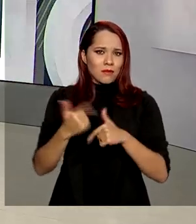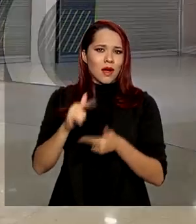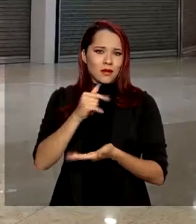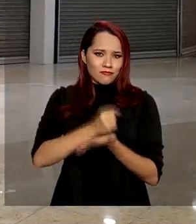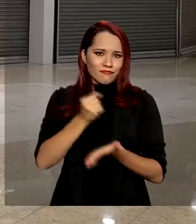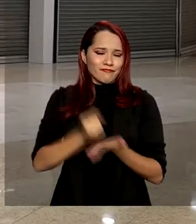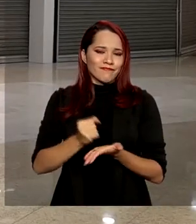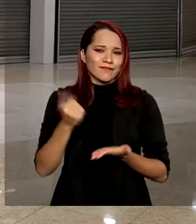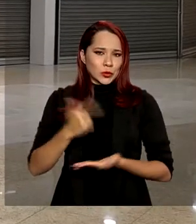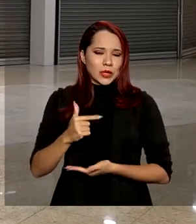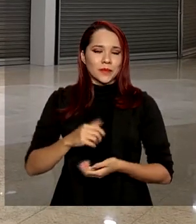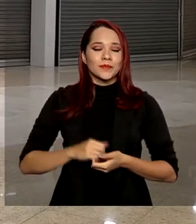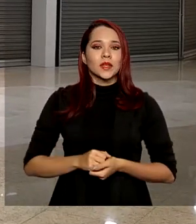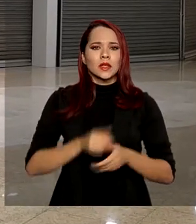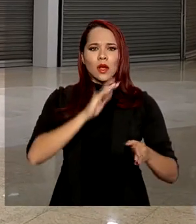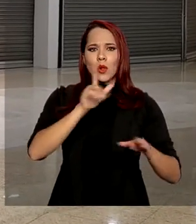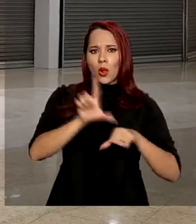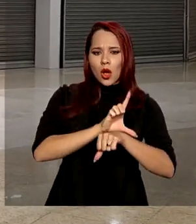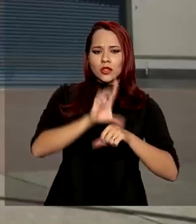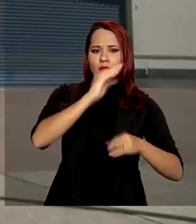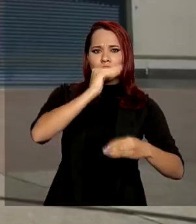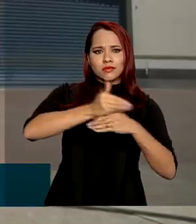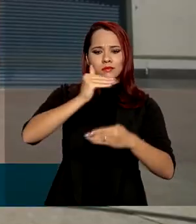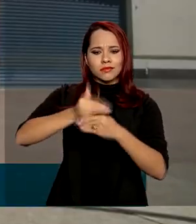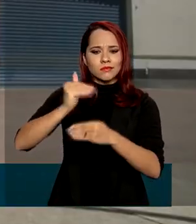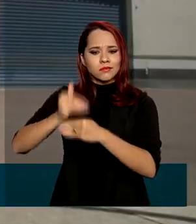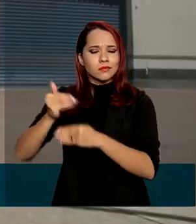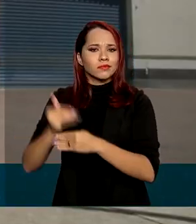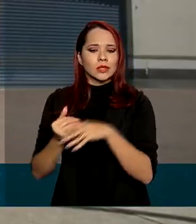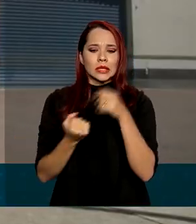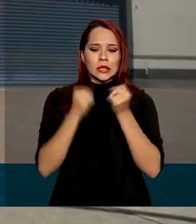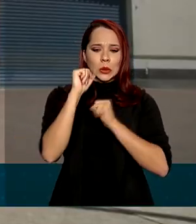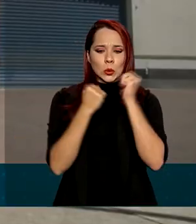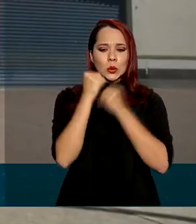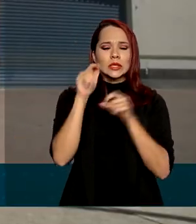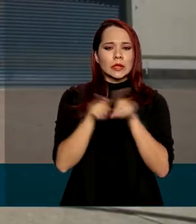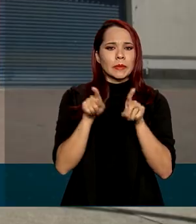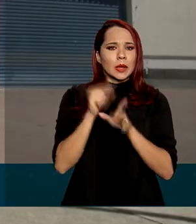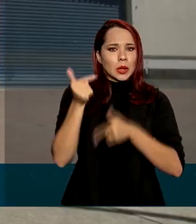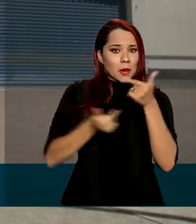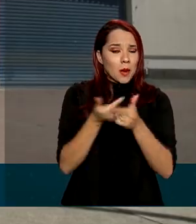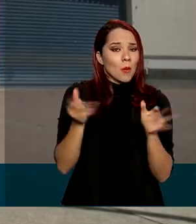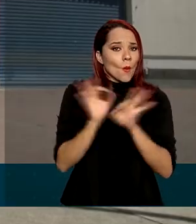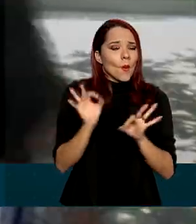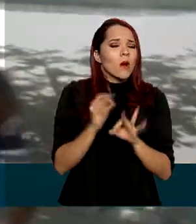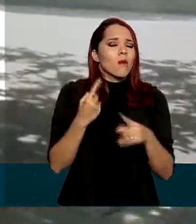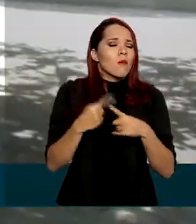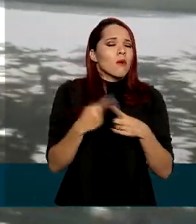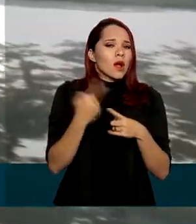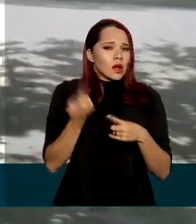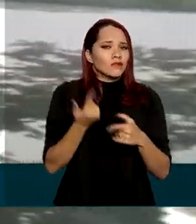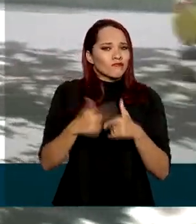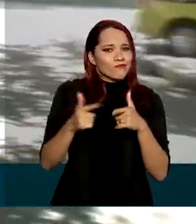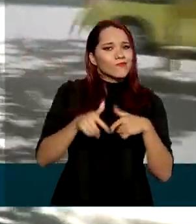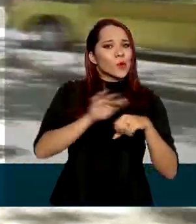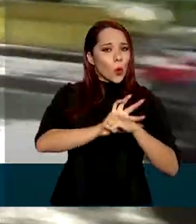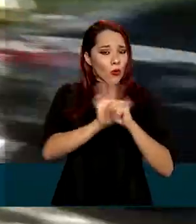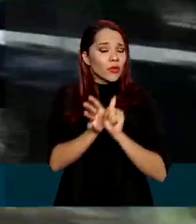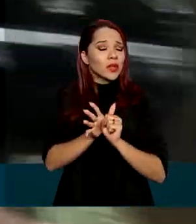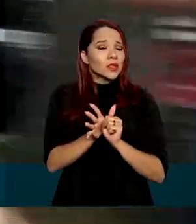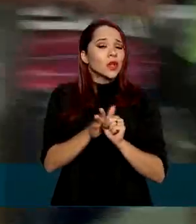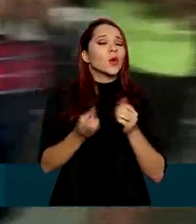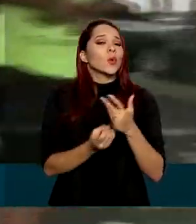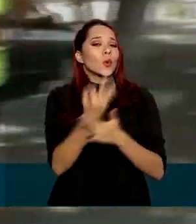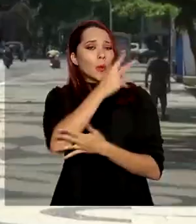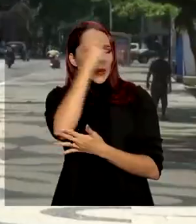Com as portas das lojas fechadas e muitas indústrias sem funcionar por causa da pandemia de covid-19, o número de